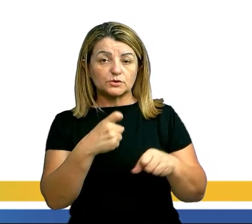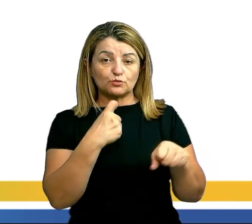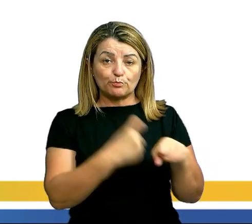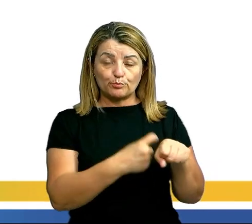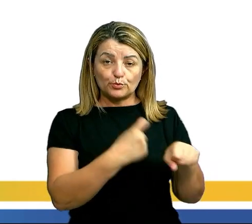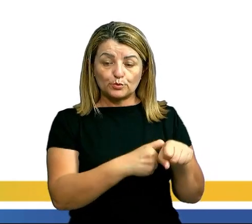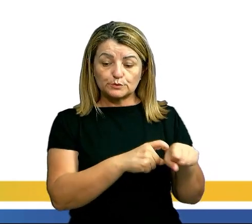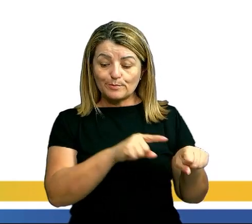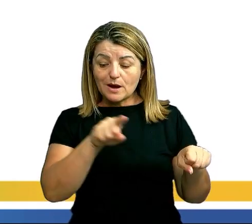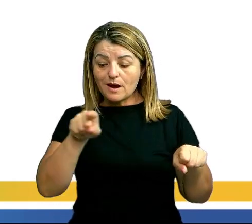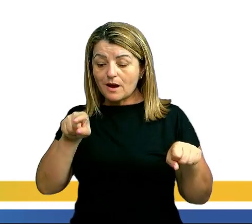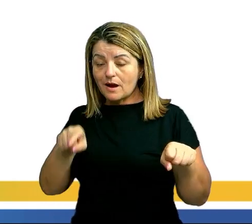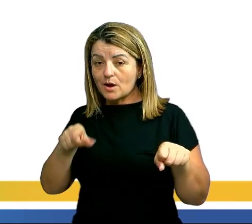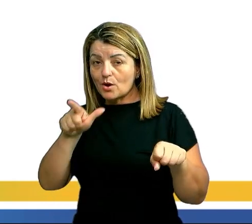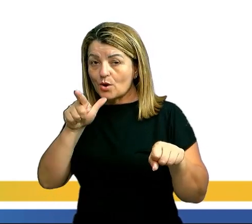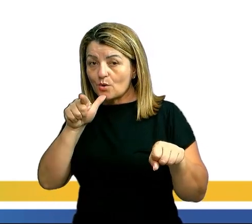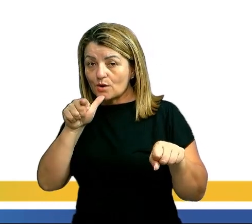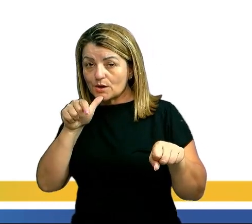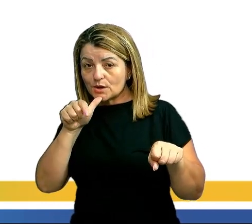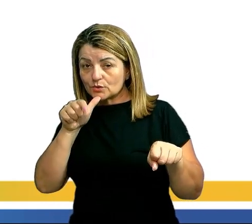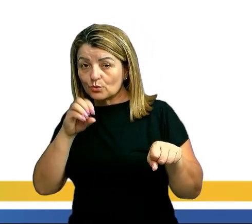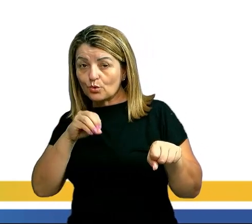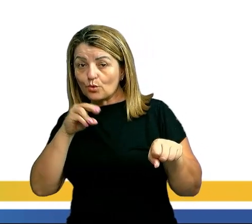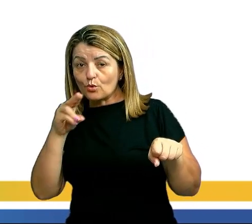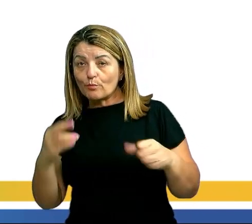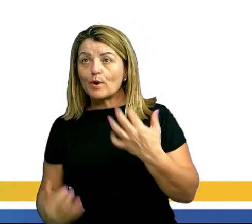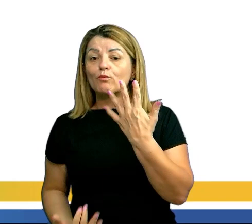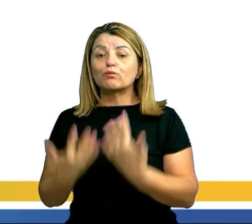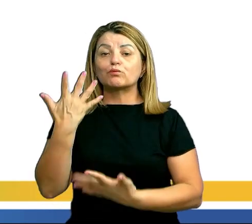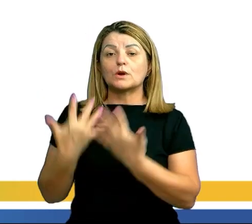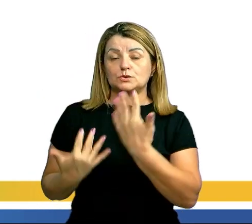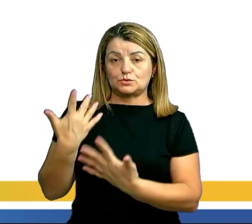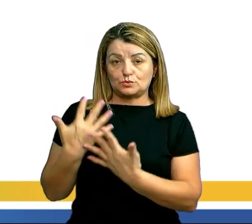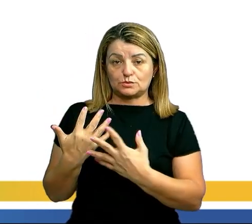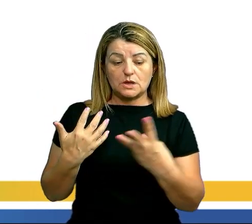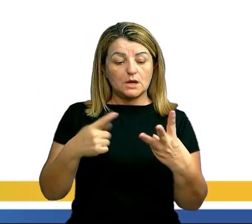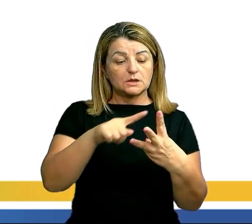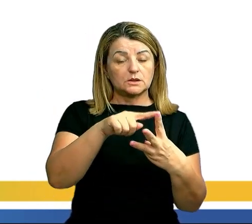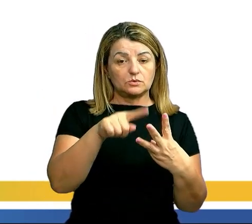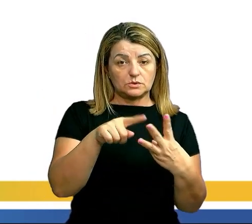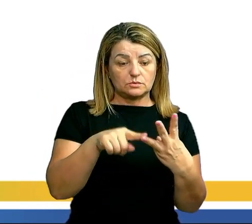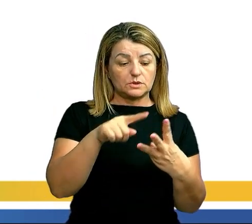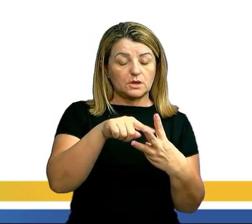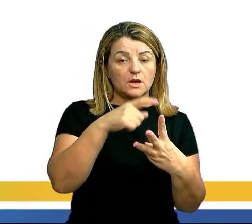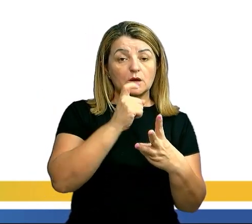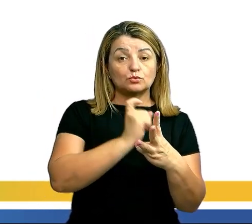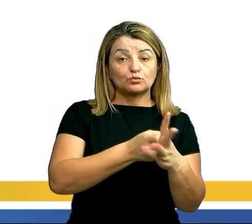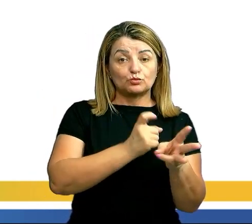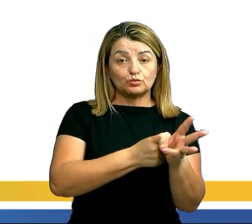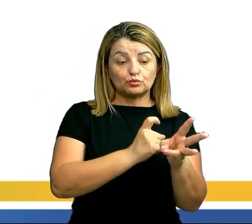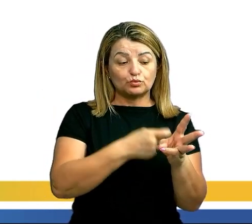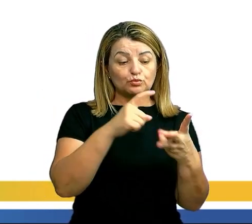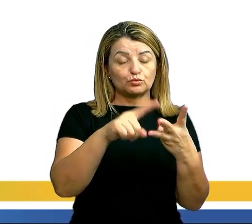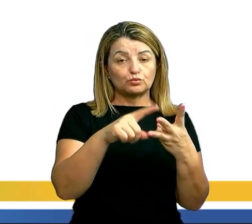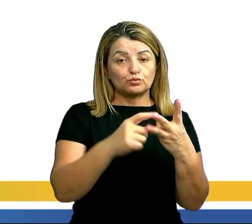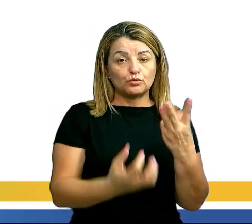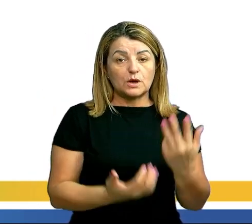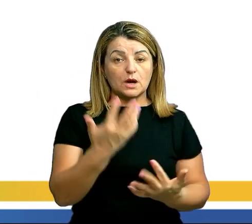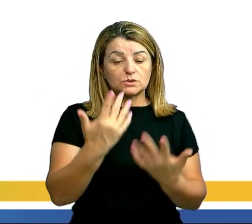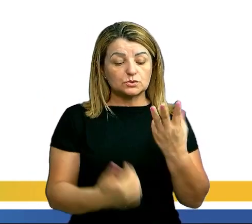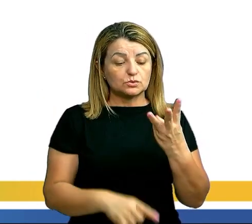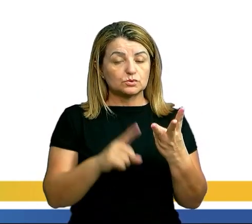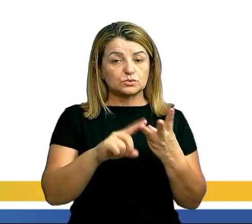gasoso. Quando o corpo sai do estado sólido para o líquido, como o exemplo do cubo de gelo, ele está passando por um processo de fusão.